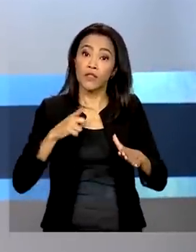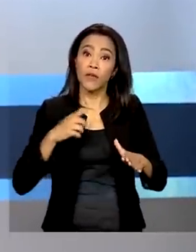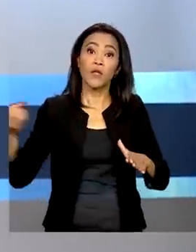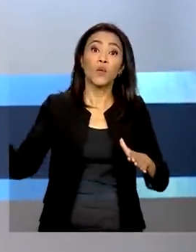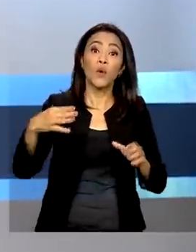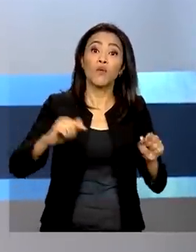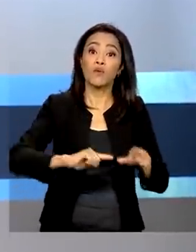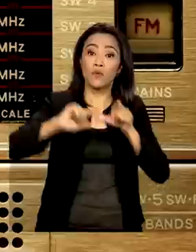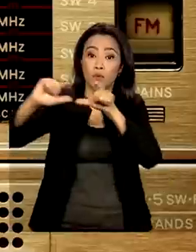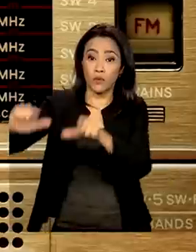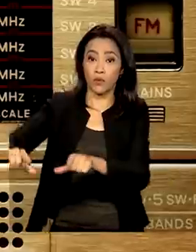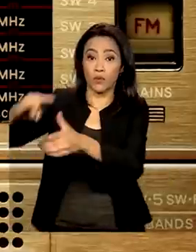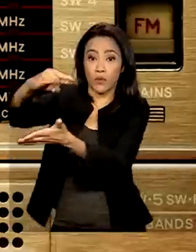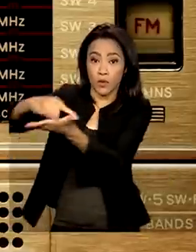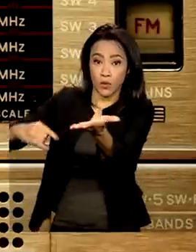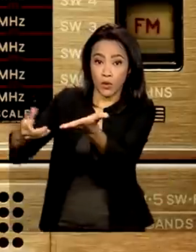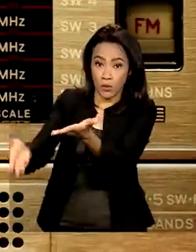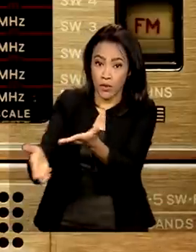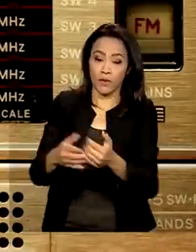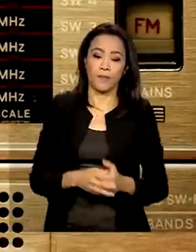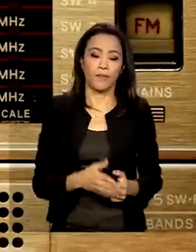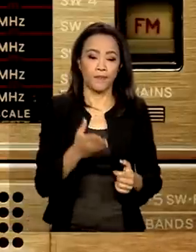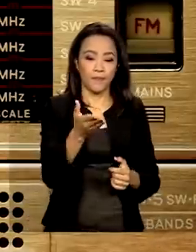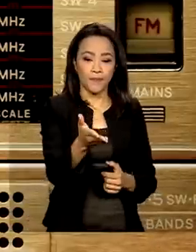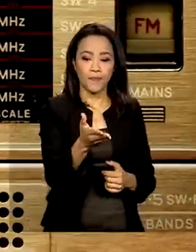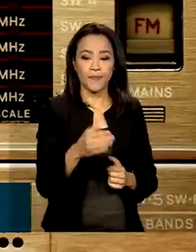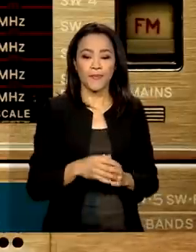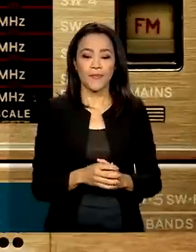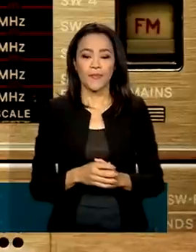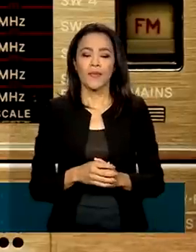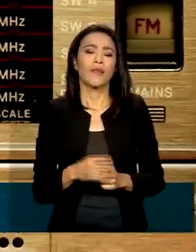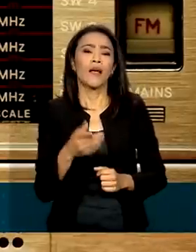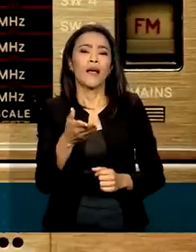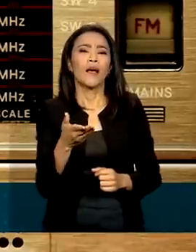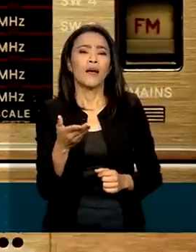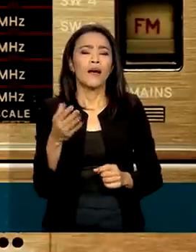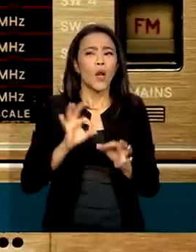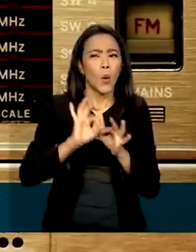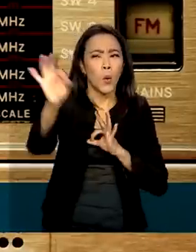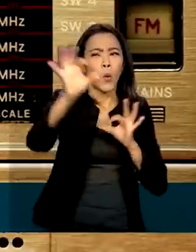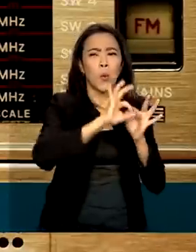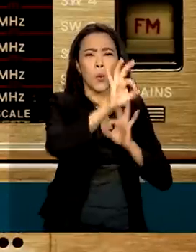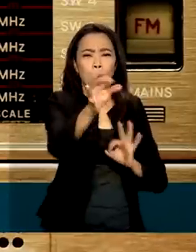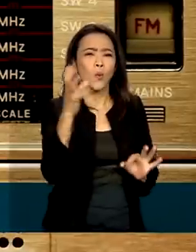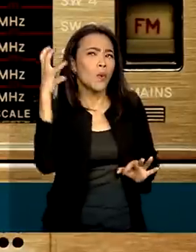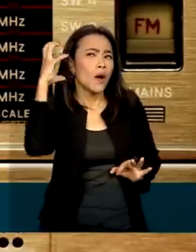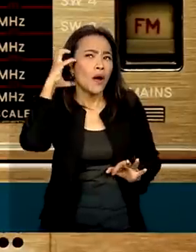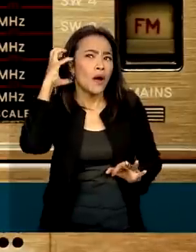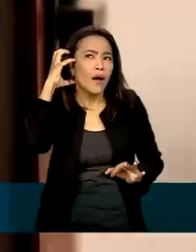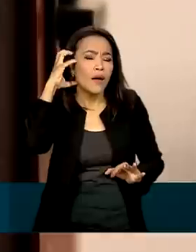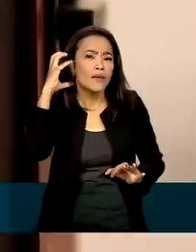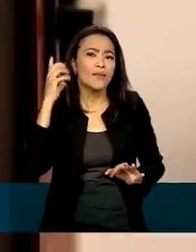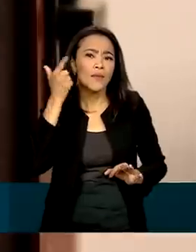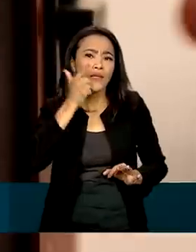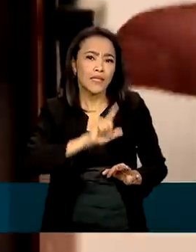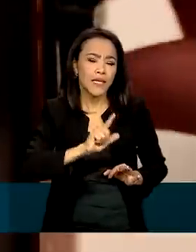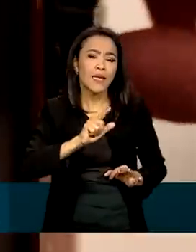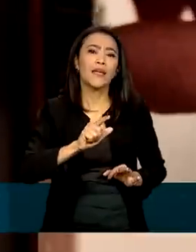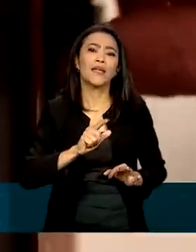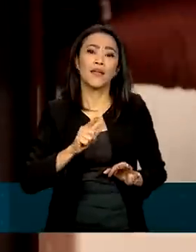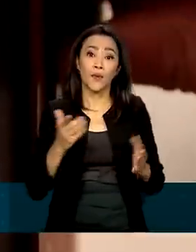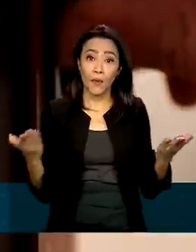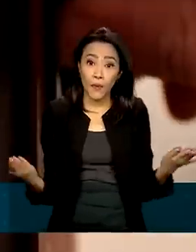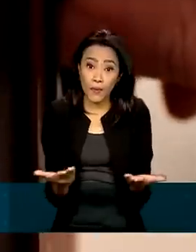outorgas. Conhecido por chegar onde quase mais nada chega, o rádio com as suas ondas completa